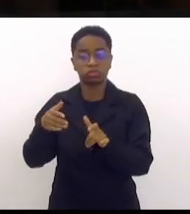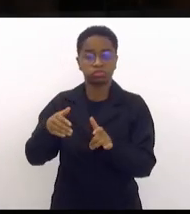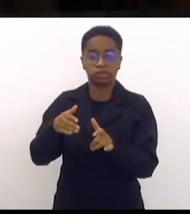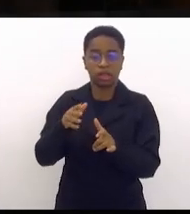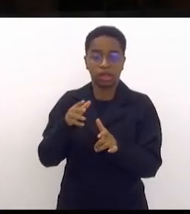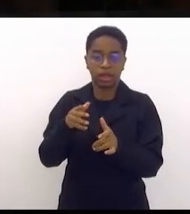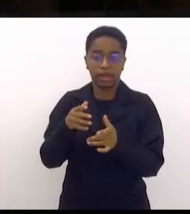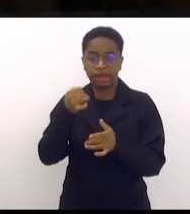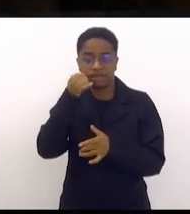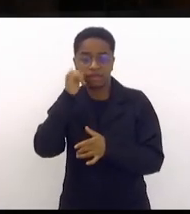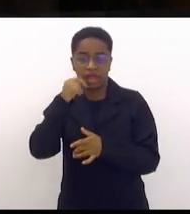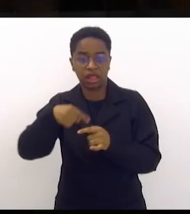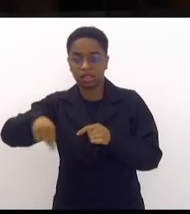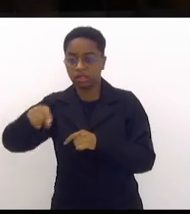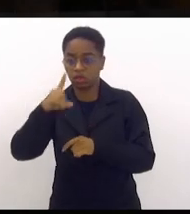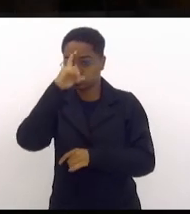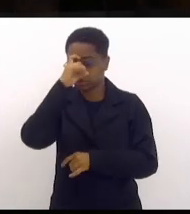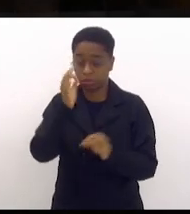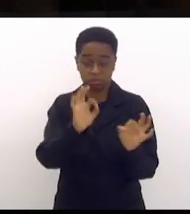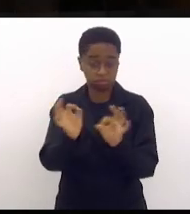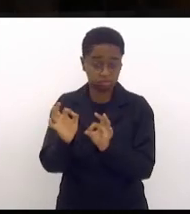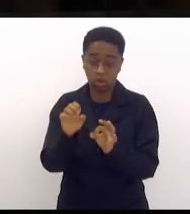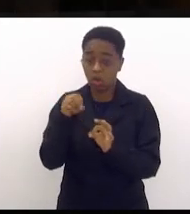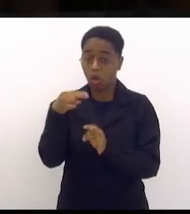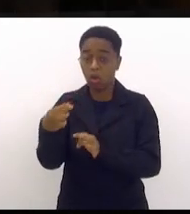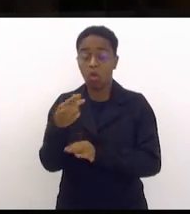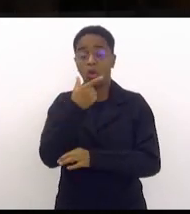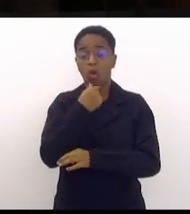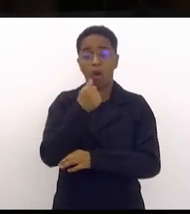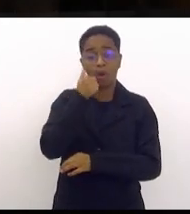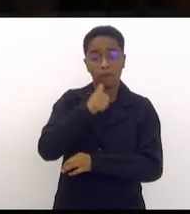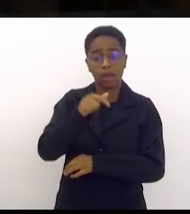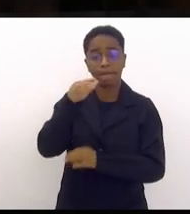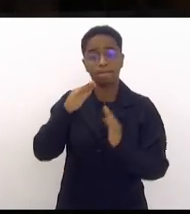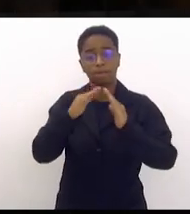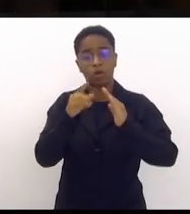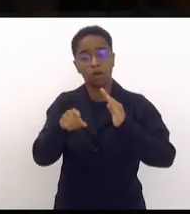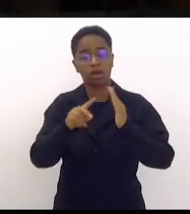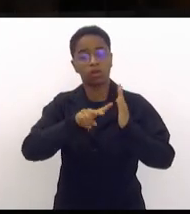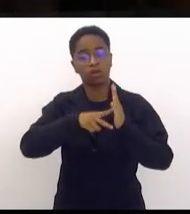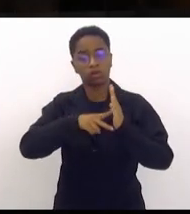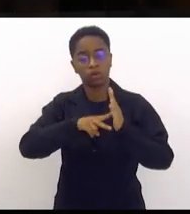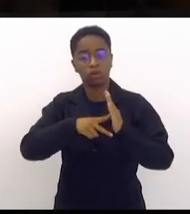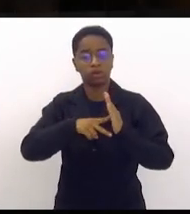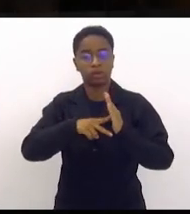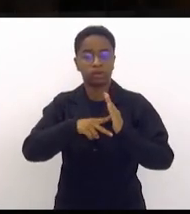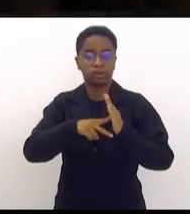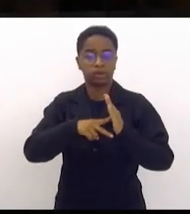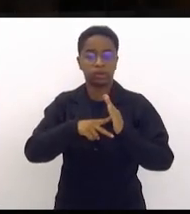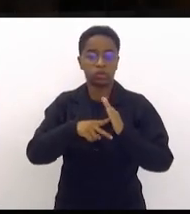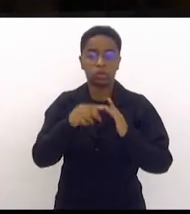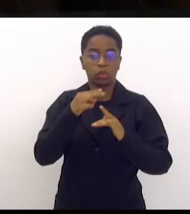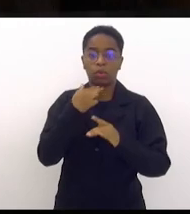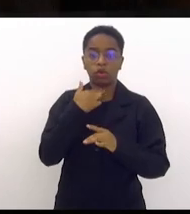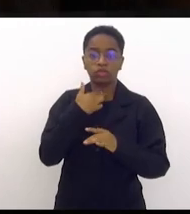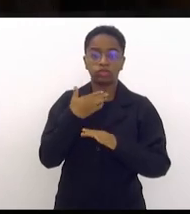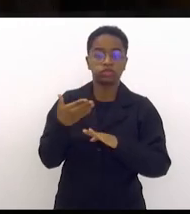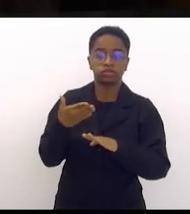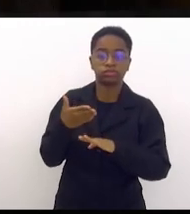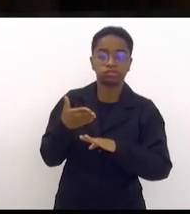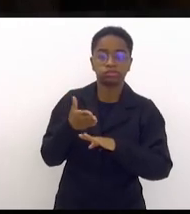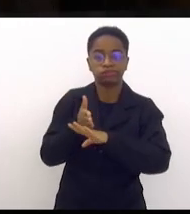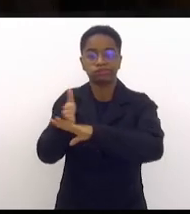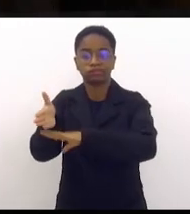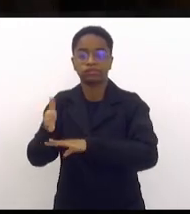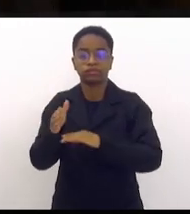na saúde ou que os homens e mulheres daquele condomínio pudessem ser inviabilizados de chegar até o seu